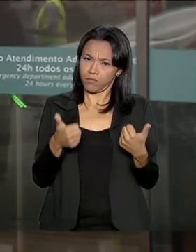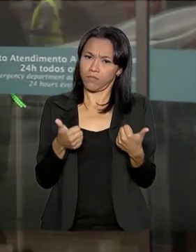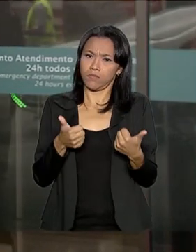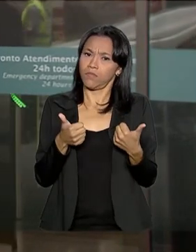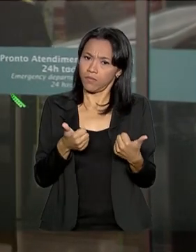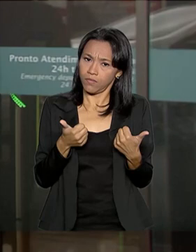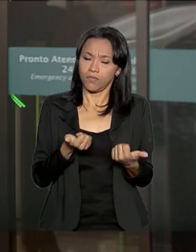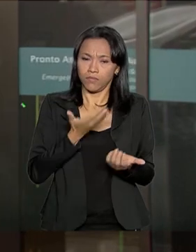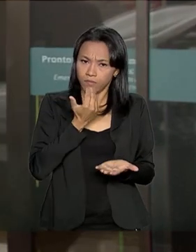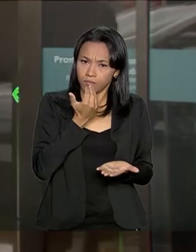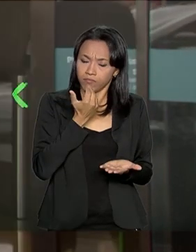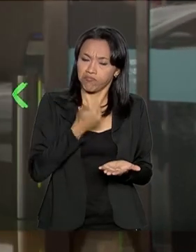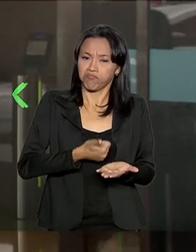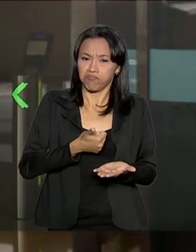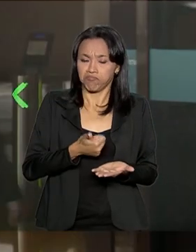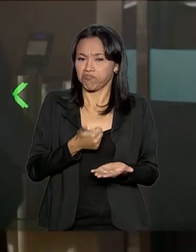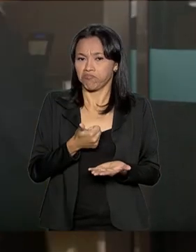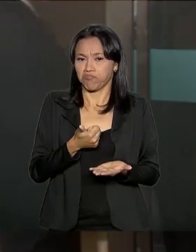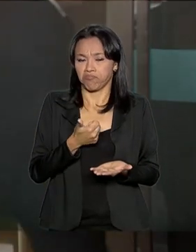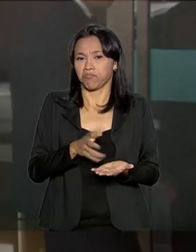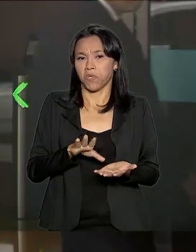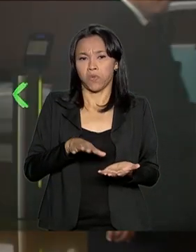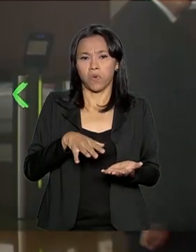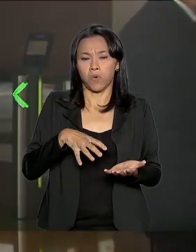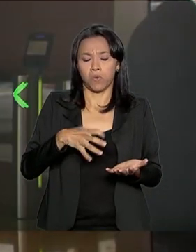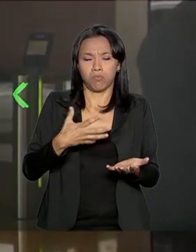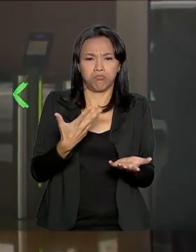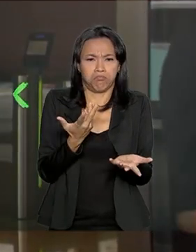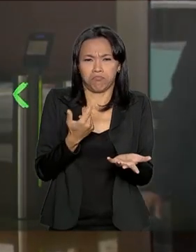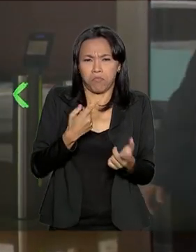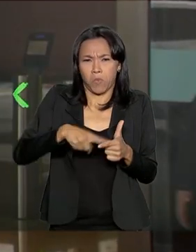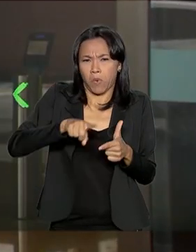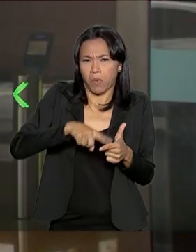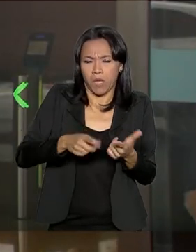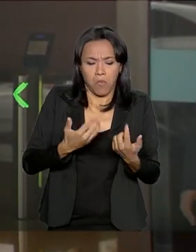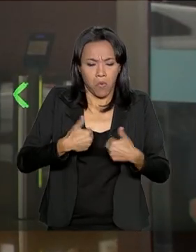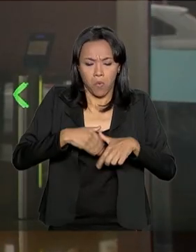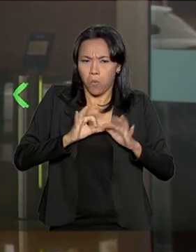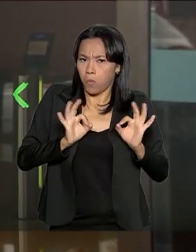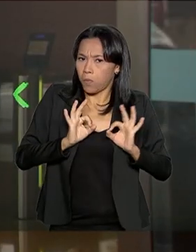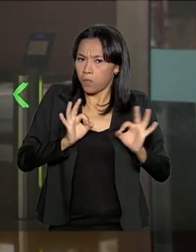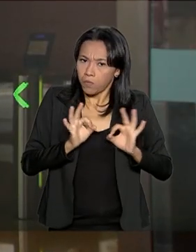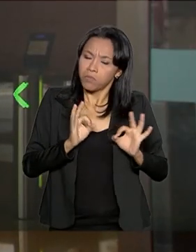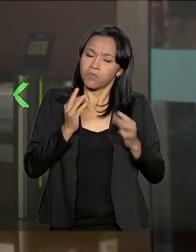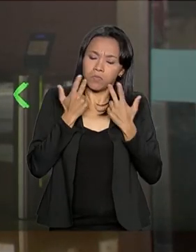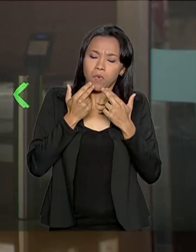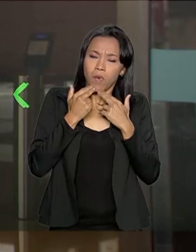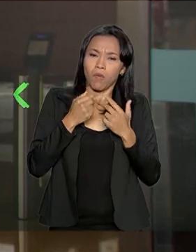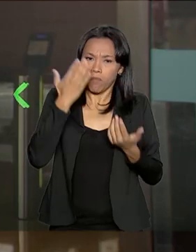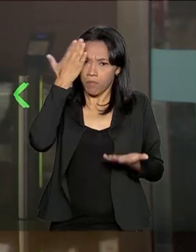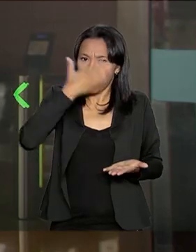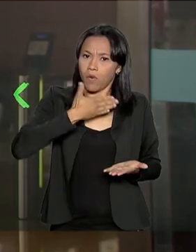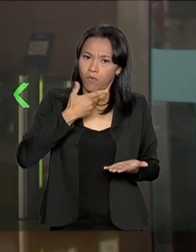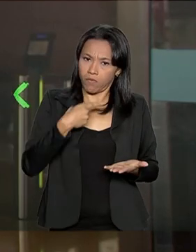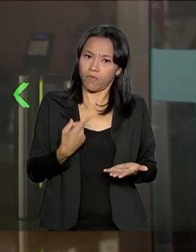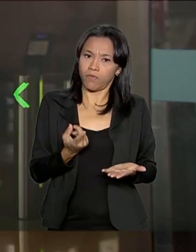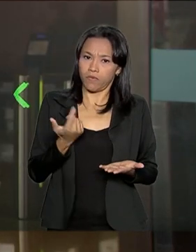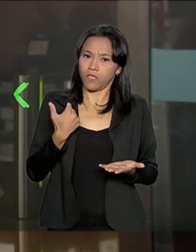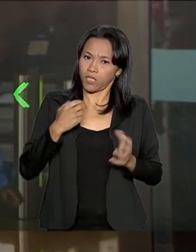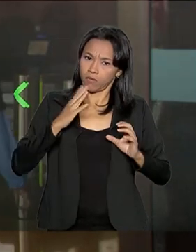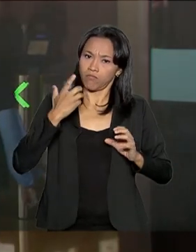sem nenhum tipo de intolerância. Um quadro que é considerado muito positivo pelos médicos, porque revela que ele já está praticamente